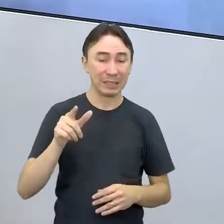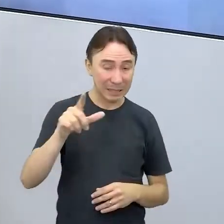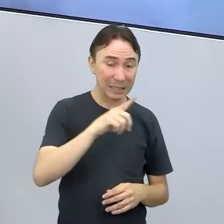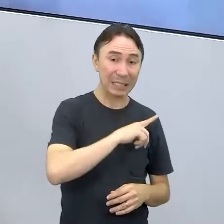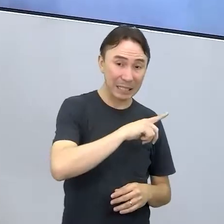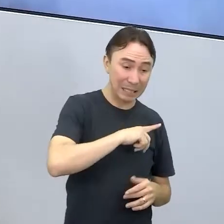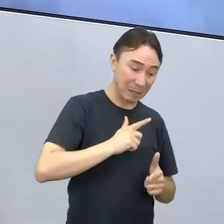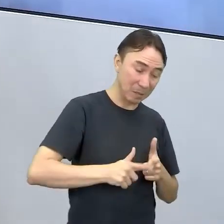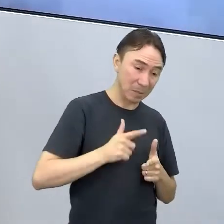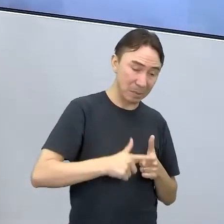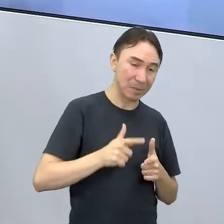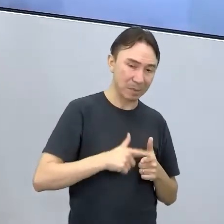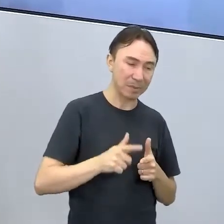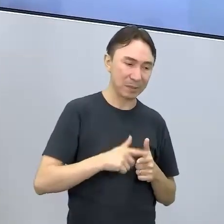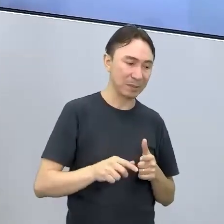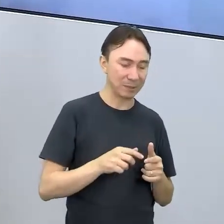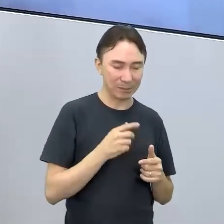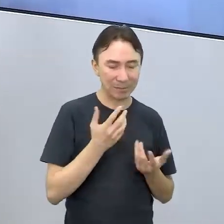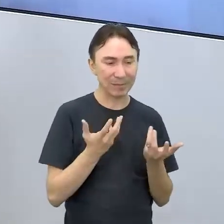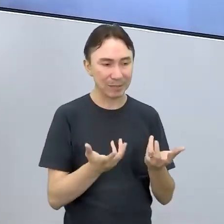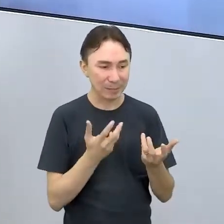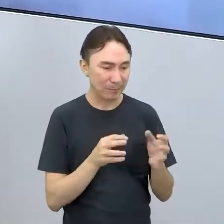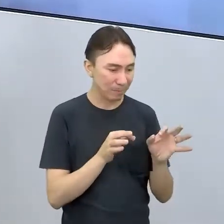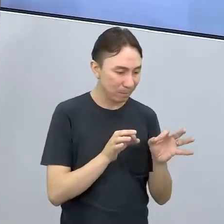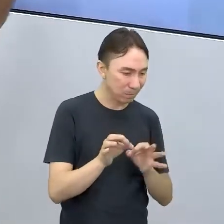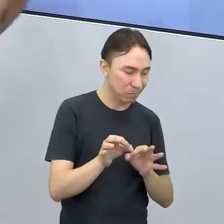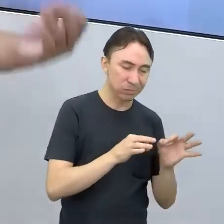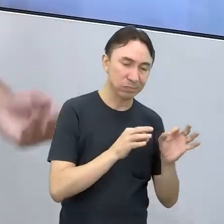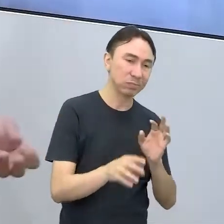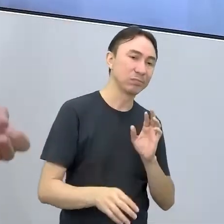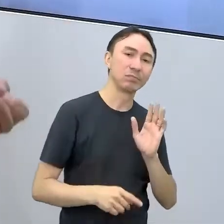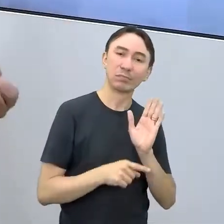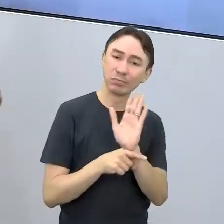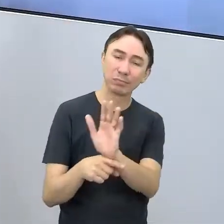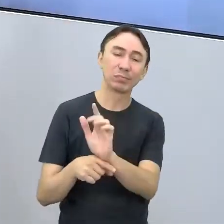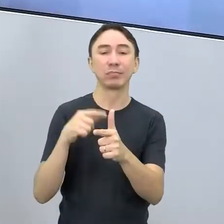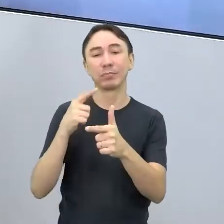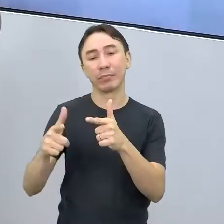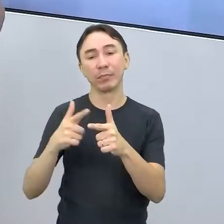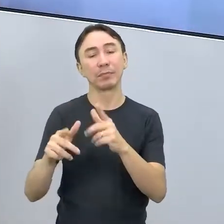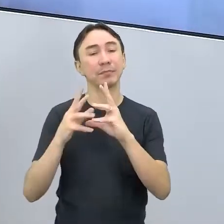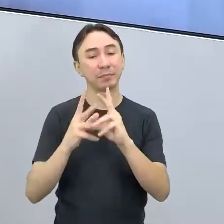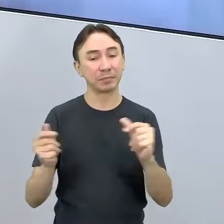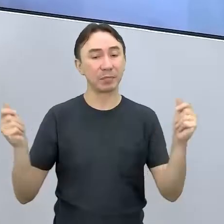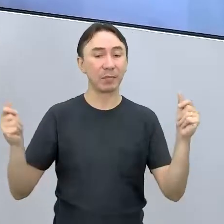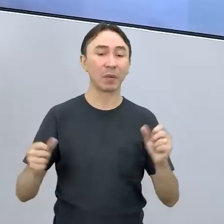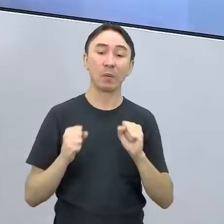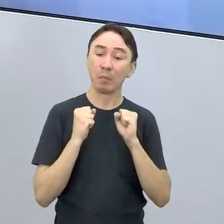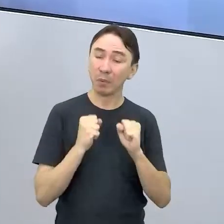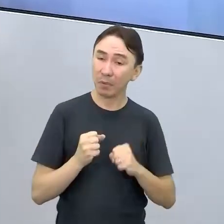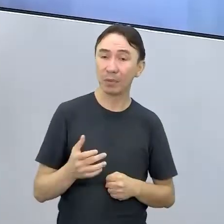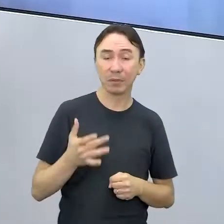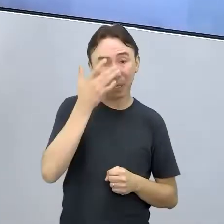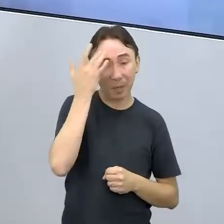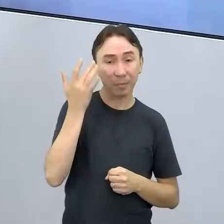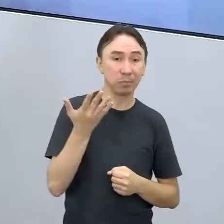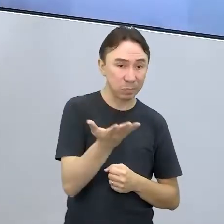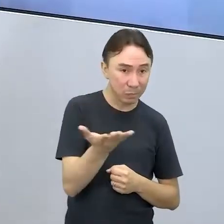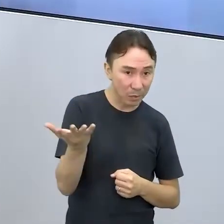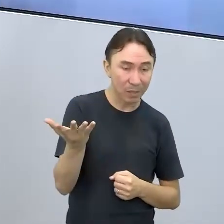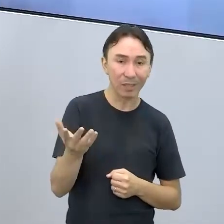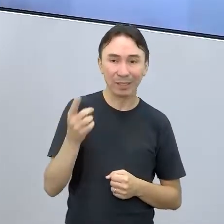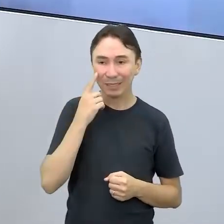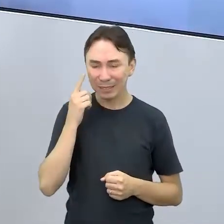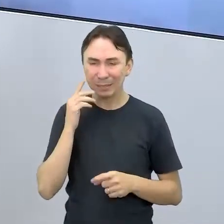identificado, e isso pode ser utilizando mesmo a mão de obra da comunidade, ou até mesmo acionando aí